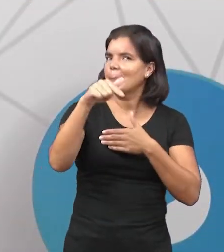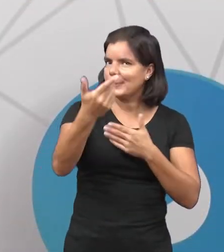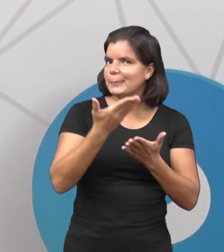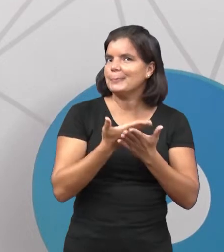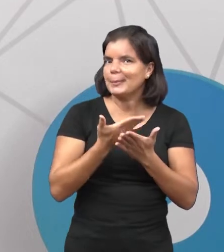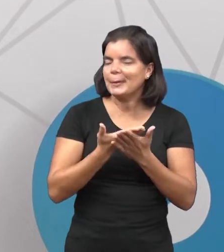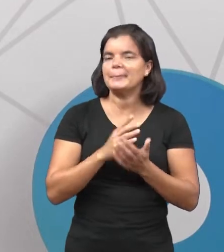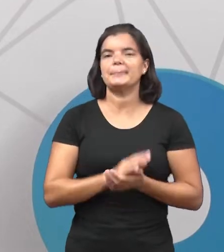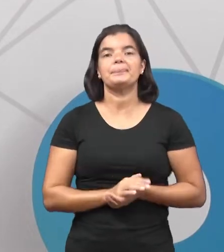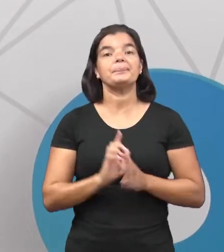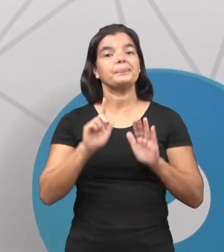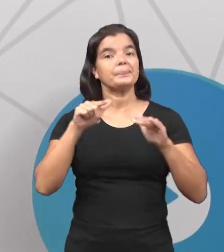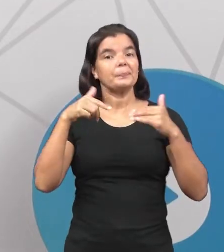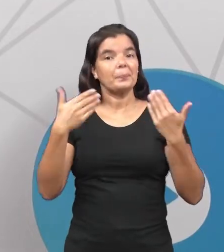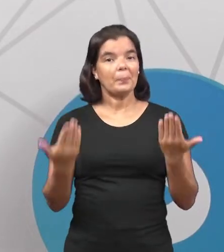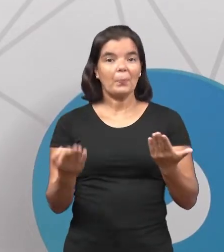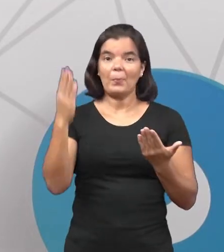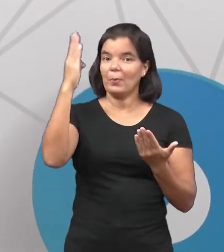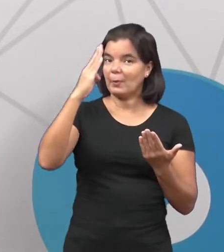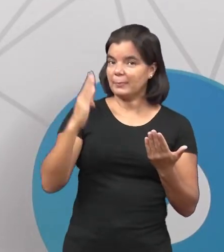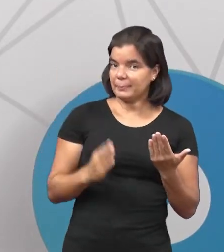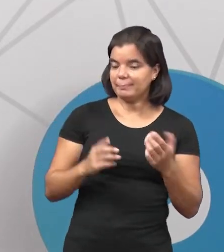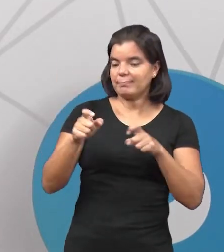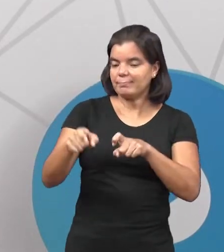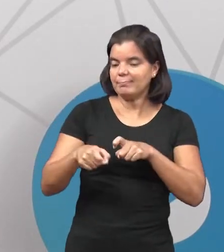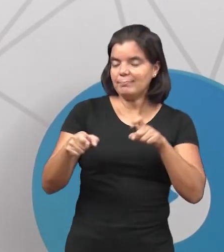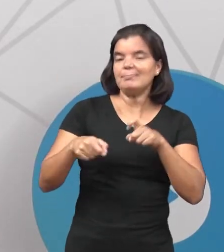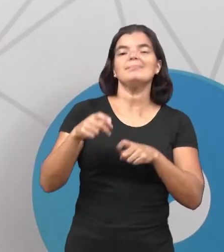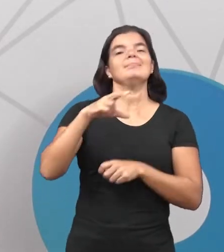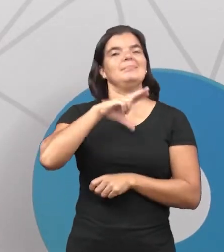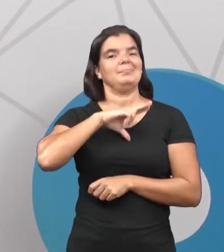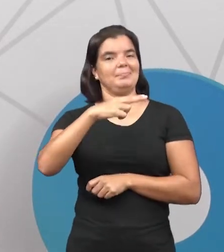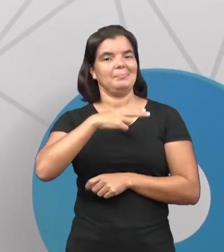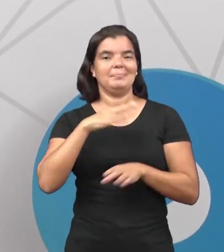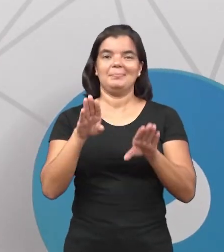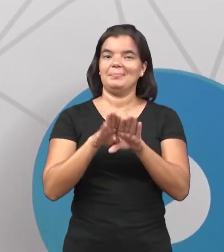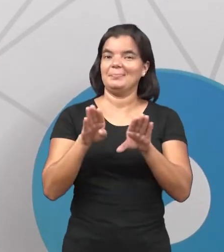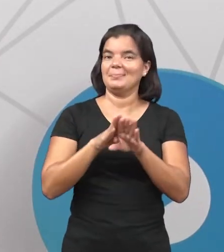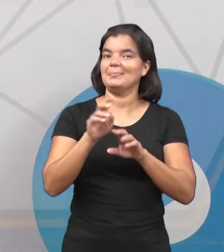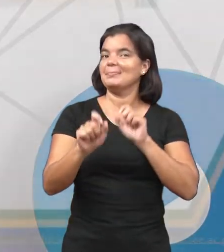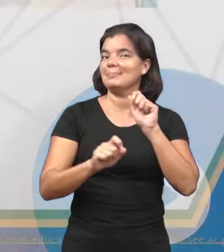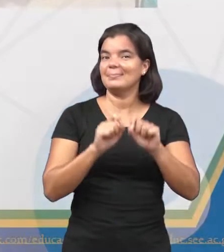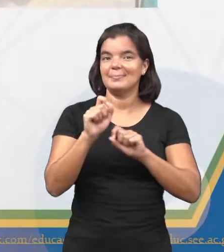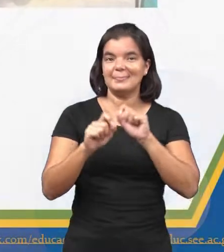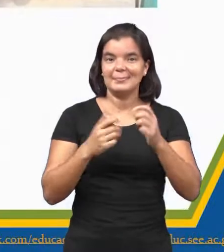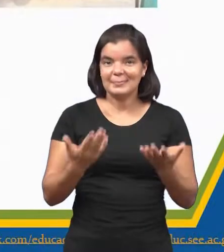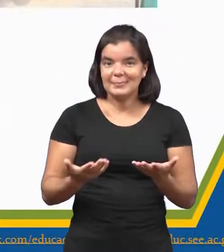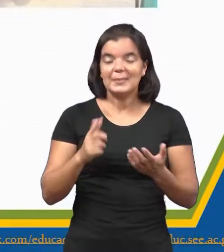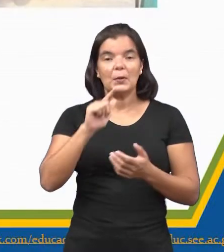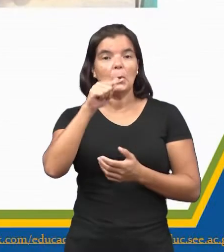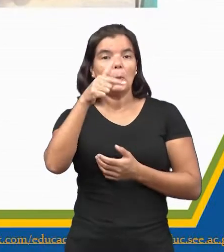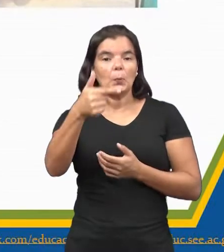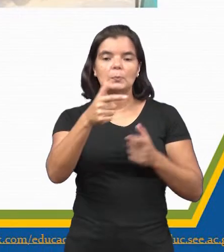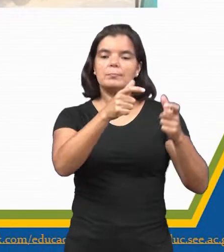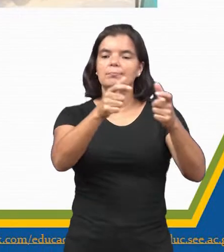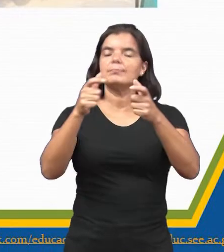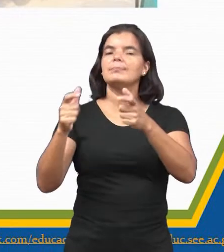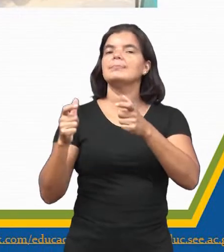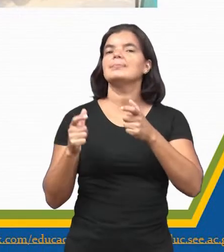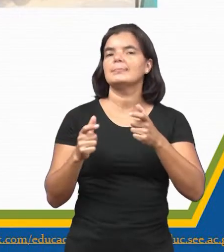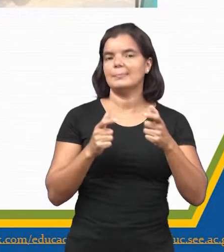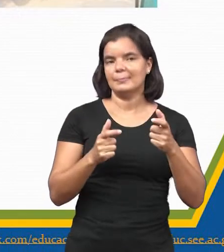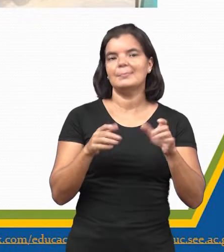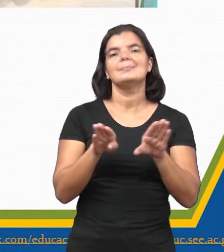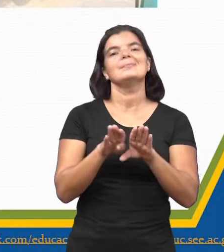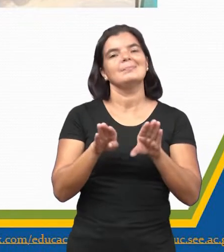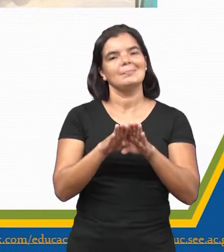aula. E além do Brasil ser colonizado pelos portugueses, nós também temos a questão de outras regiões que